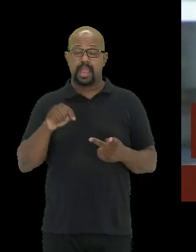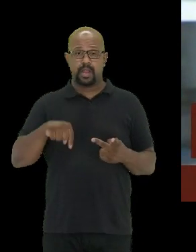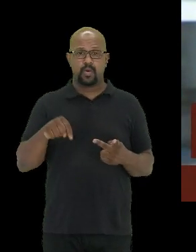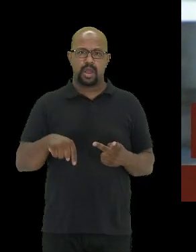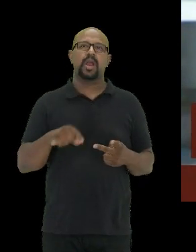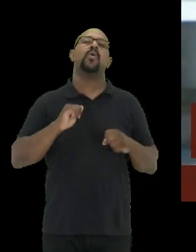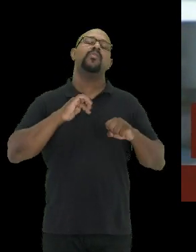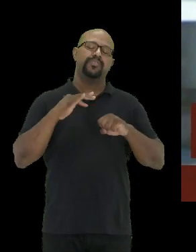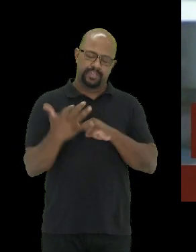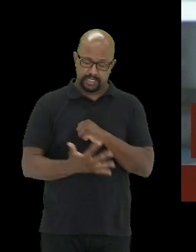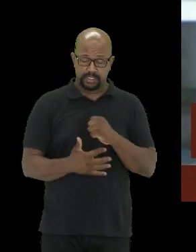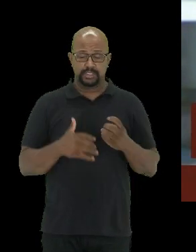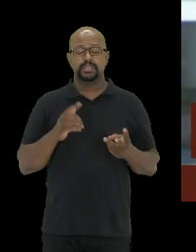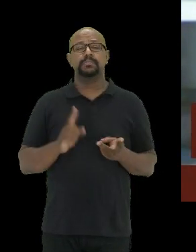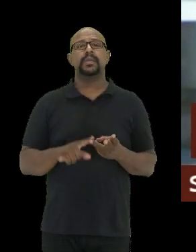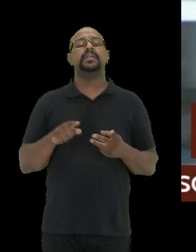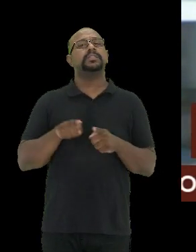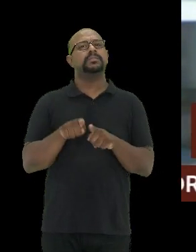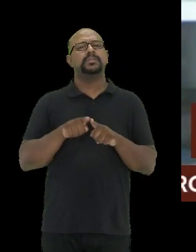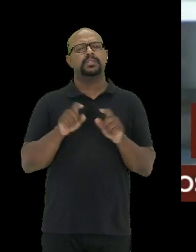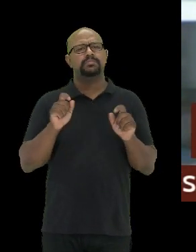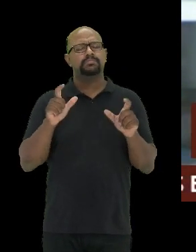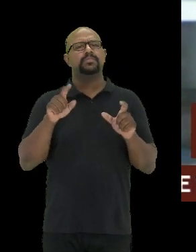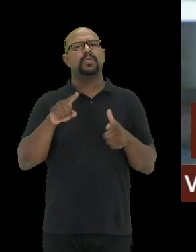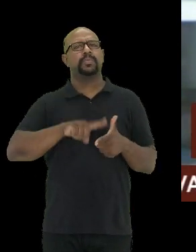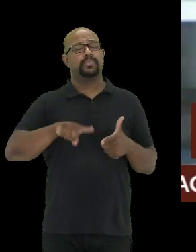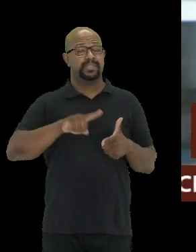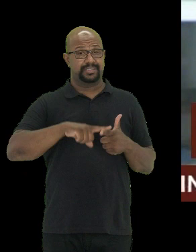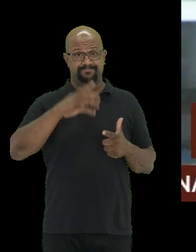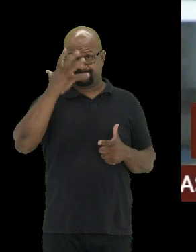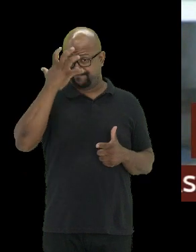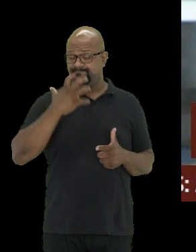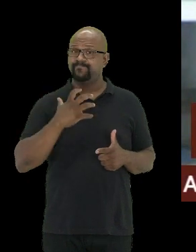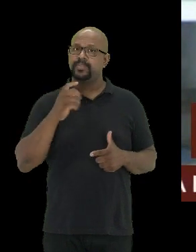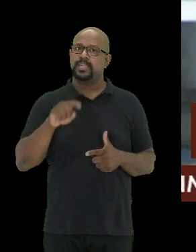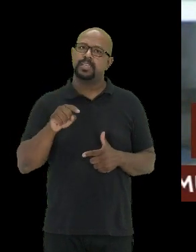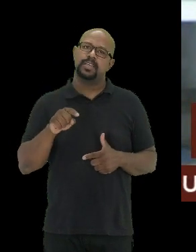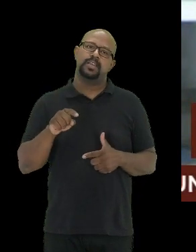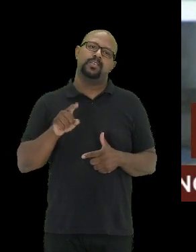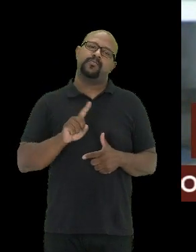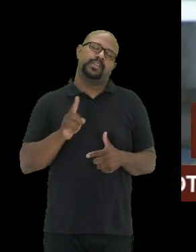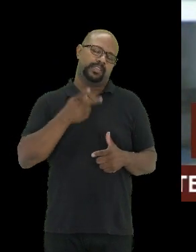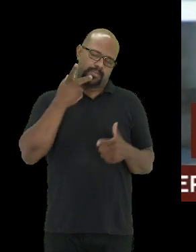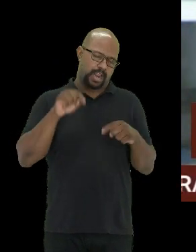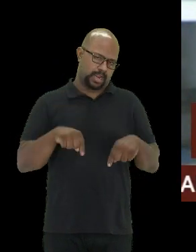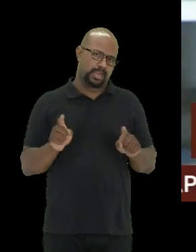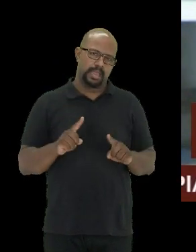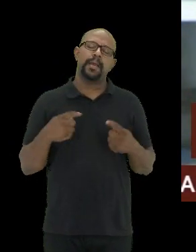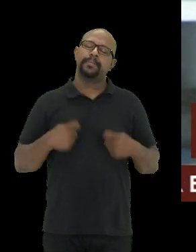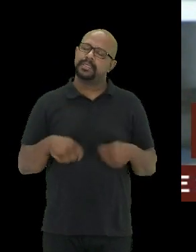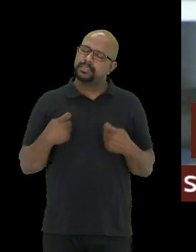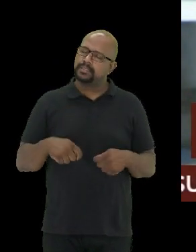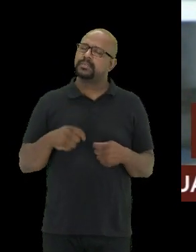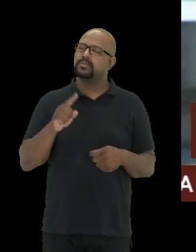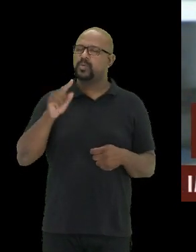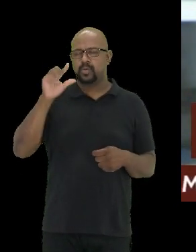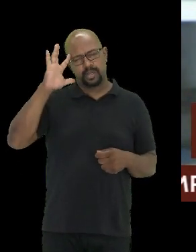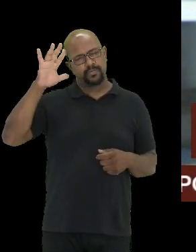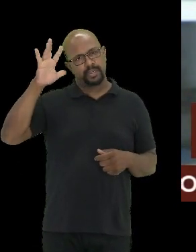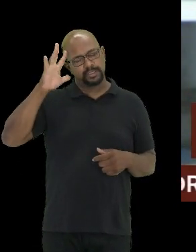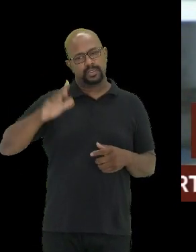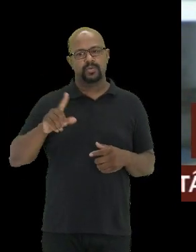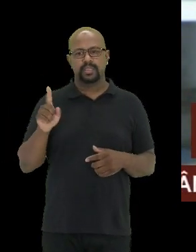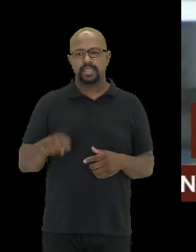COVID, mas também chamar a atenção para um problema muito sério, que não vai ser abordado aqui, mas acho que merece um pouco de reflexão,